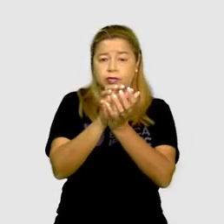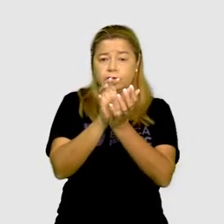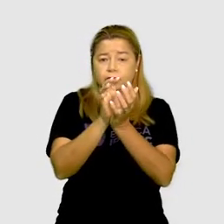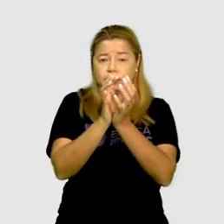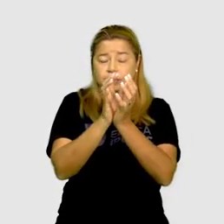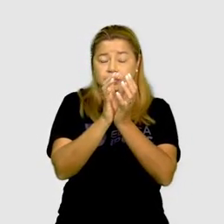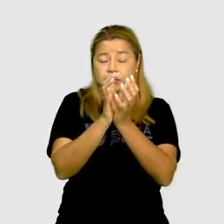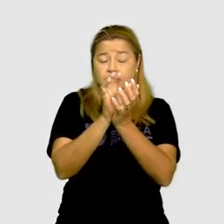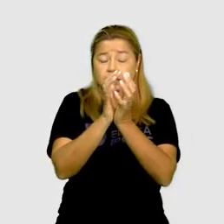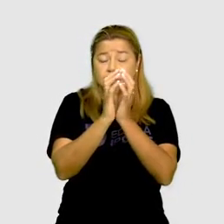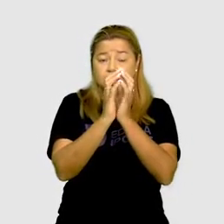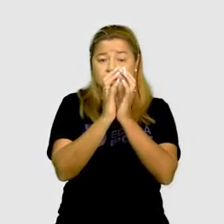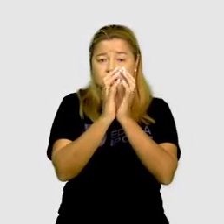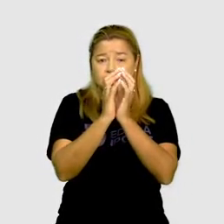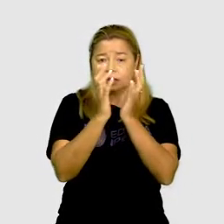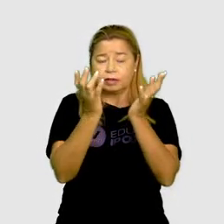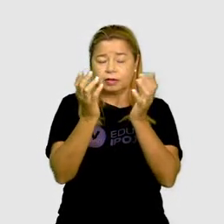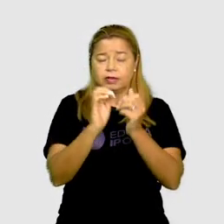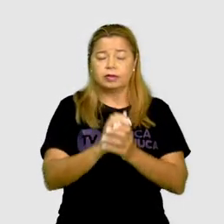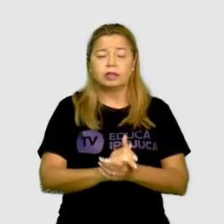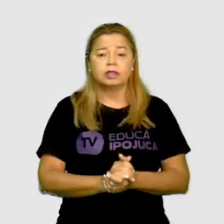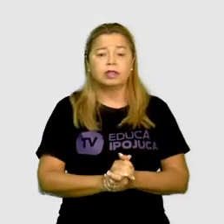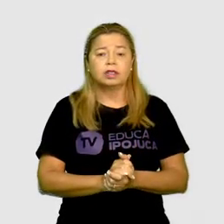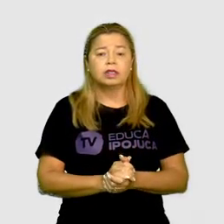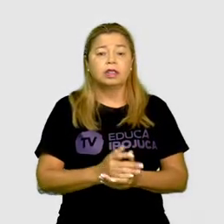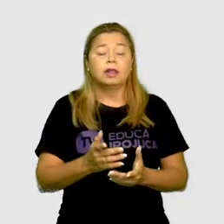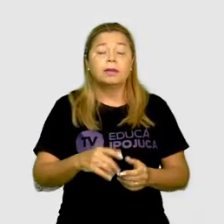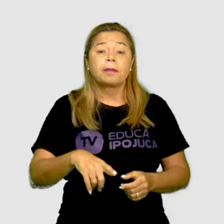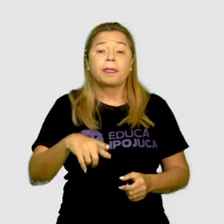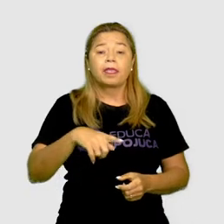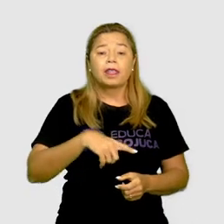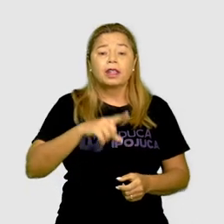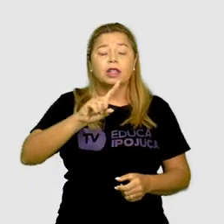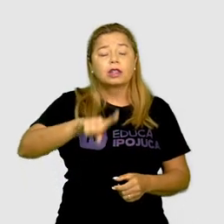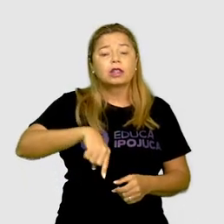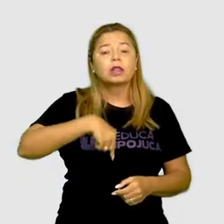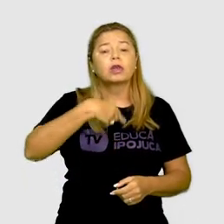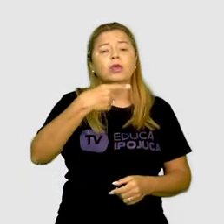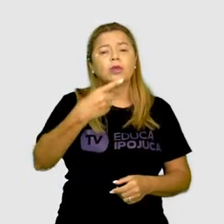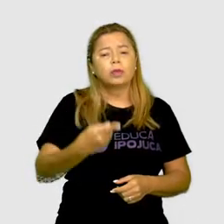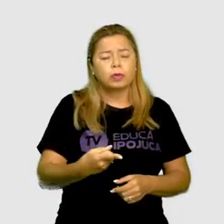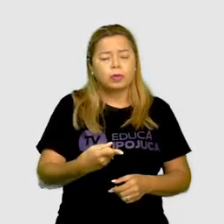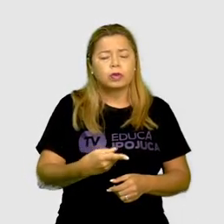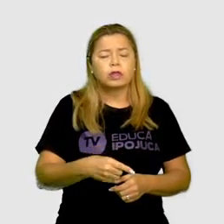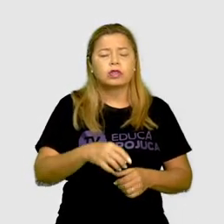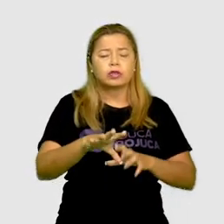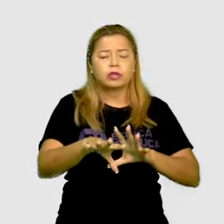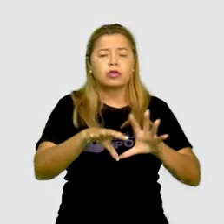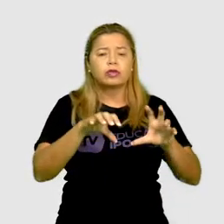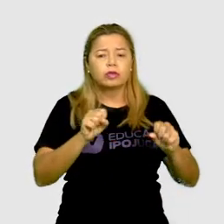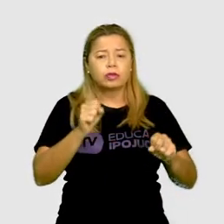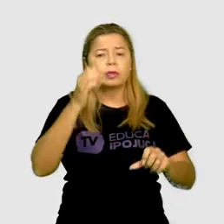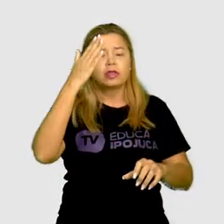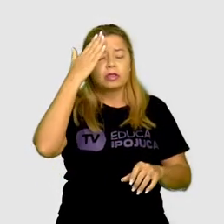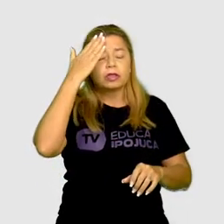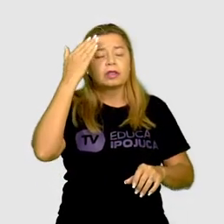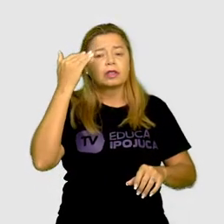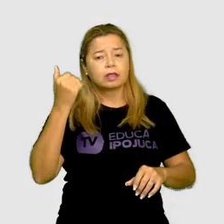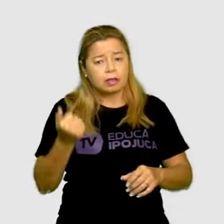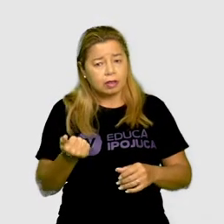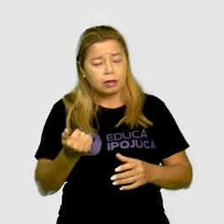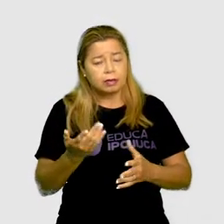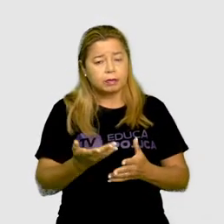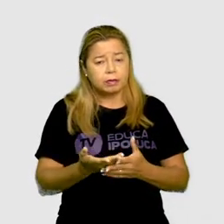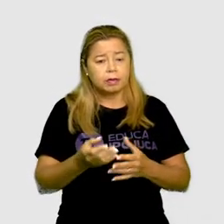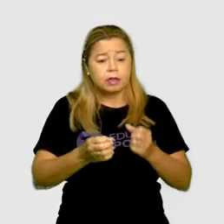não é a única medida. Existem medidas para distâncias comprimentos menores, que no caso